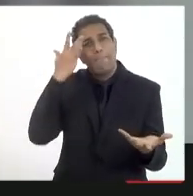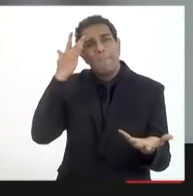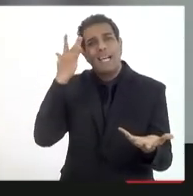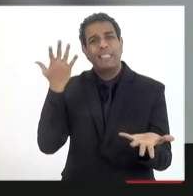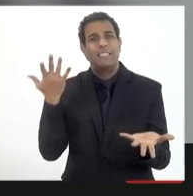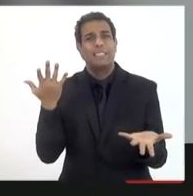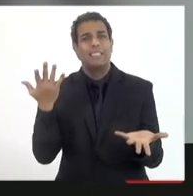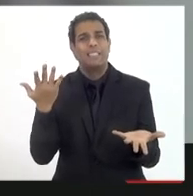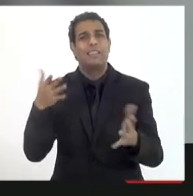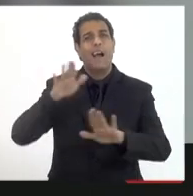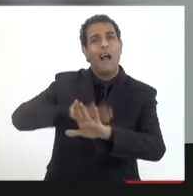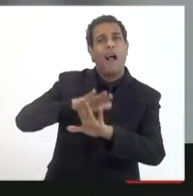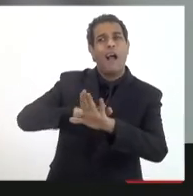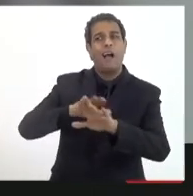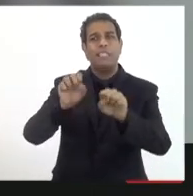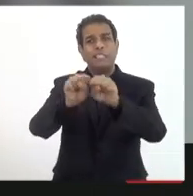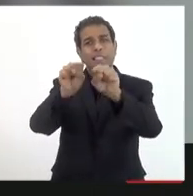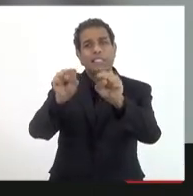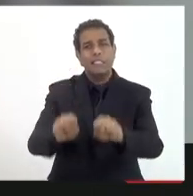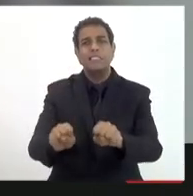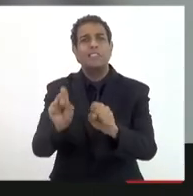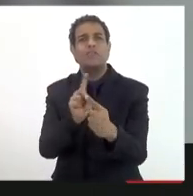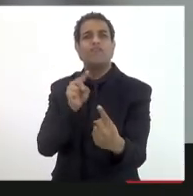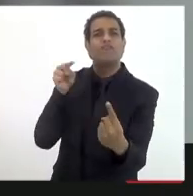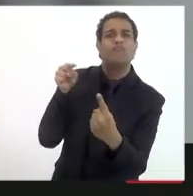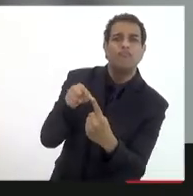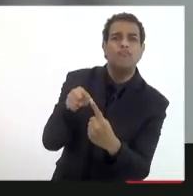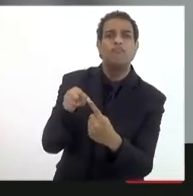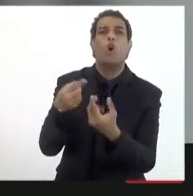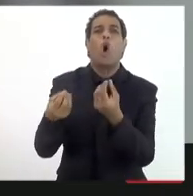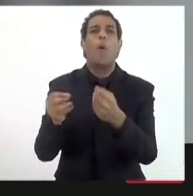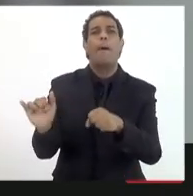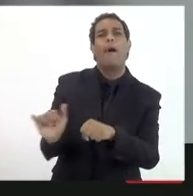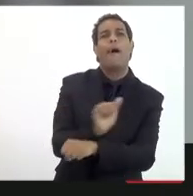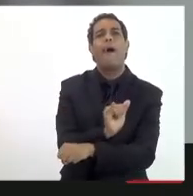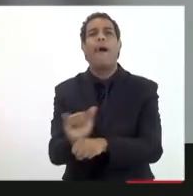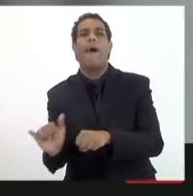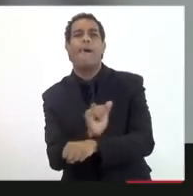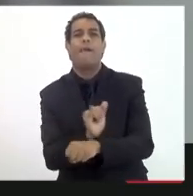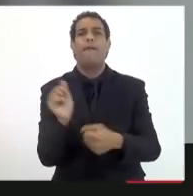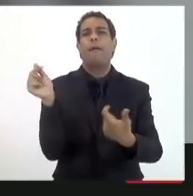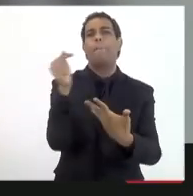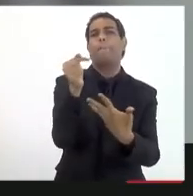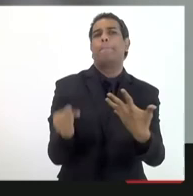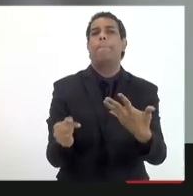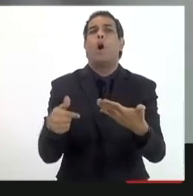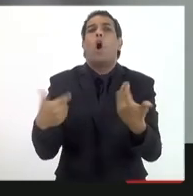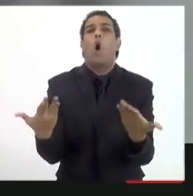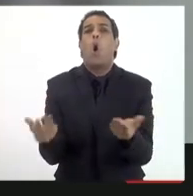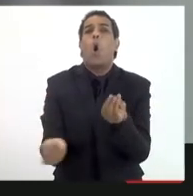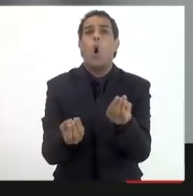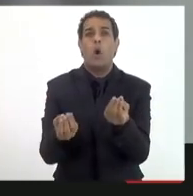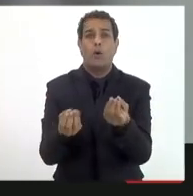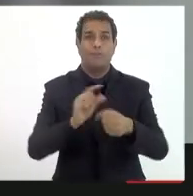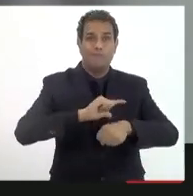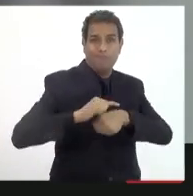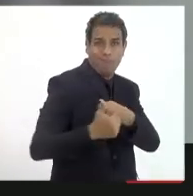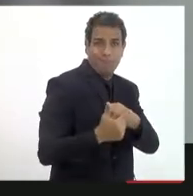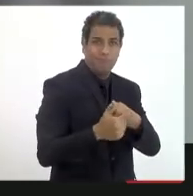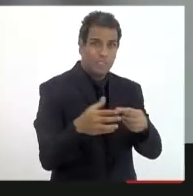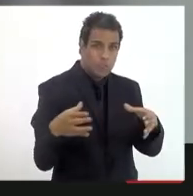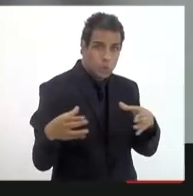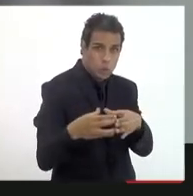de estrutura na parte que trata da estratégia talvez definindo como uma das funções do